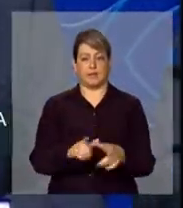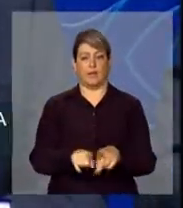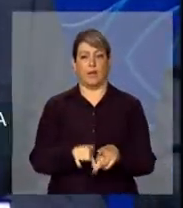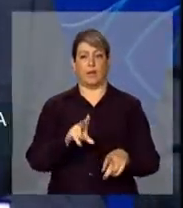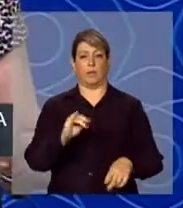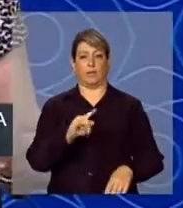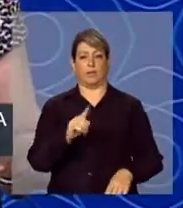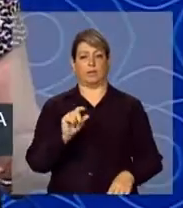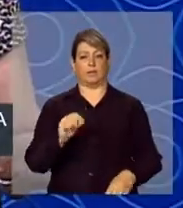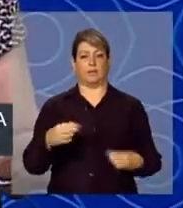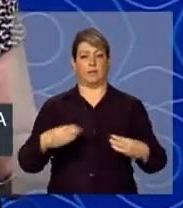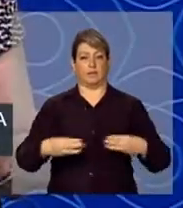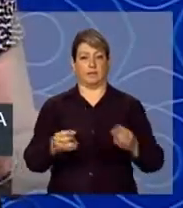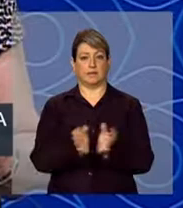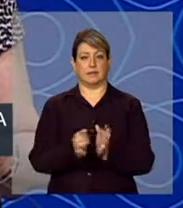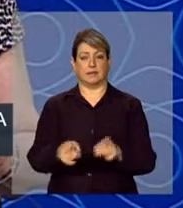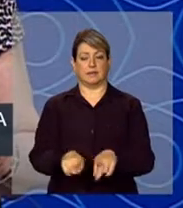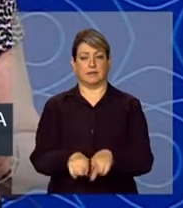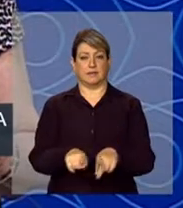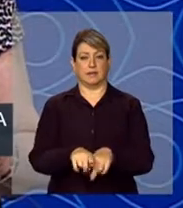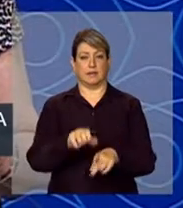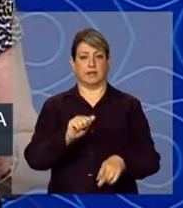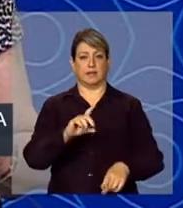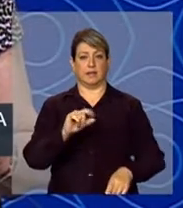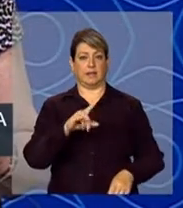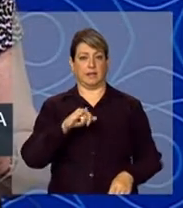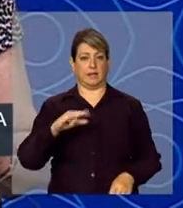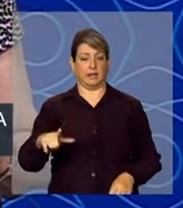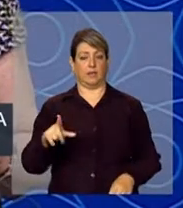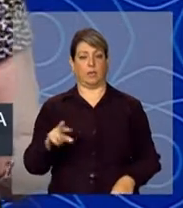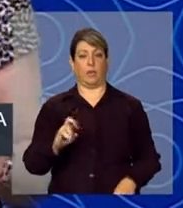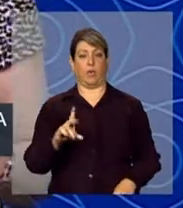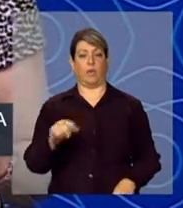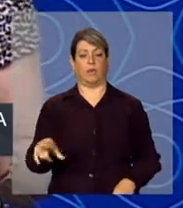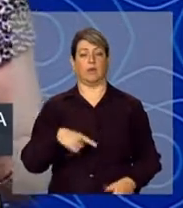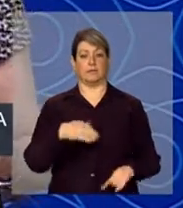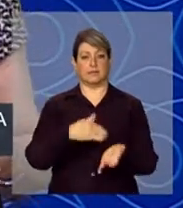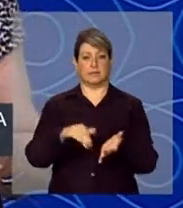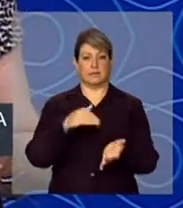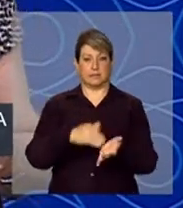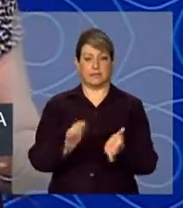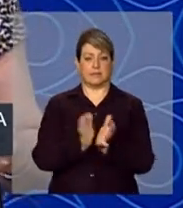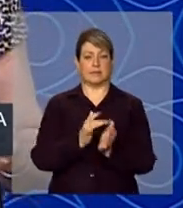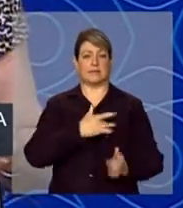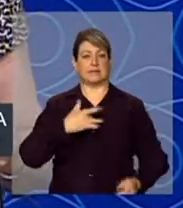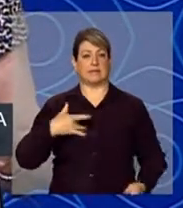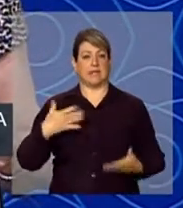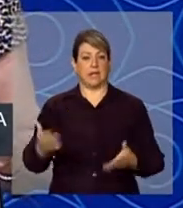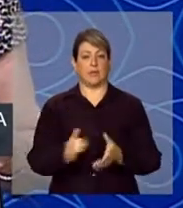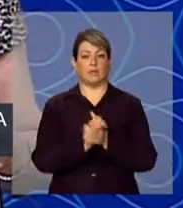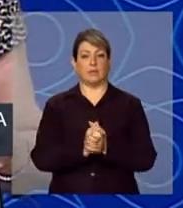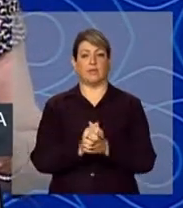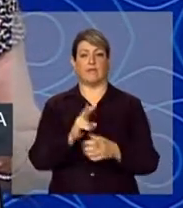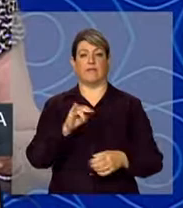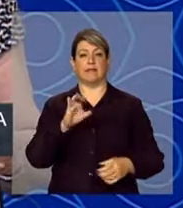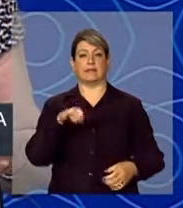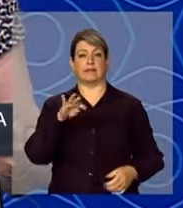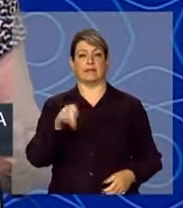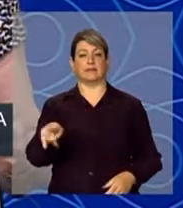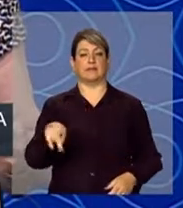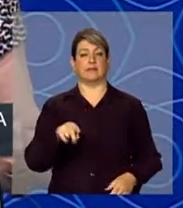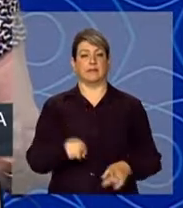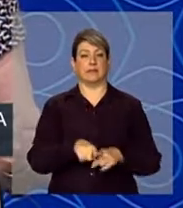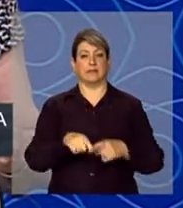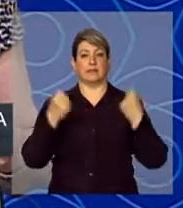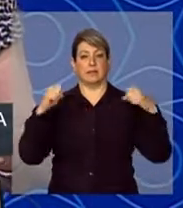Fernandes, do Ministério, Adaiu Rolo, que é o secretário-executivo da Saúde, o Vicente Neto, que é também